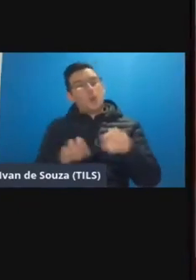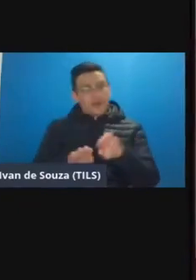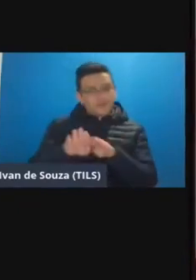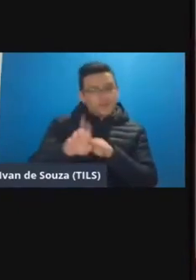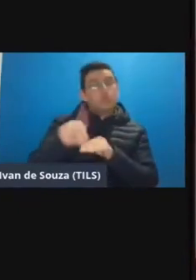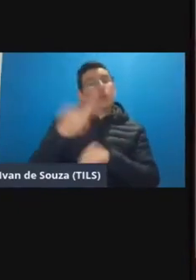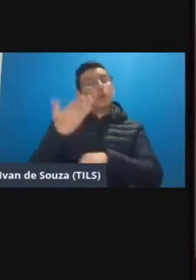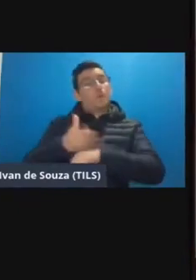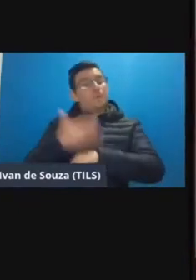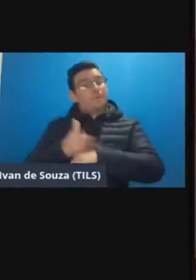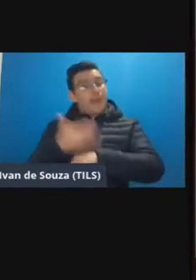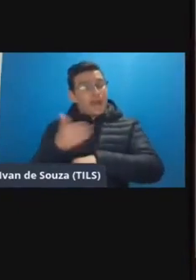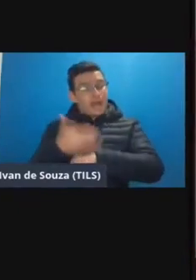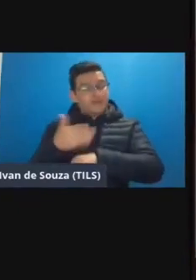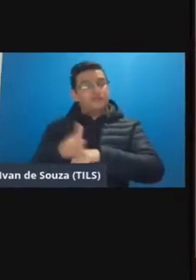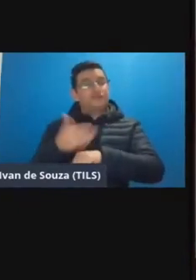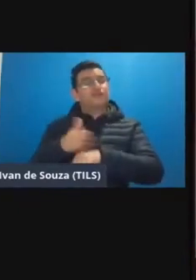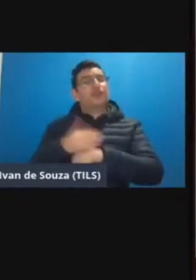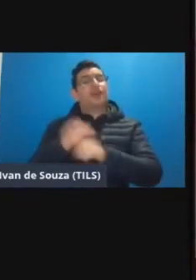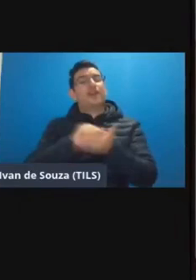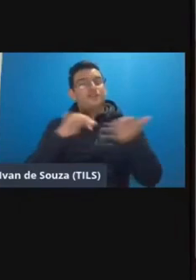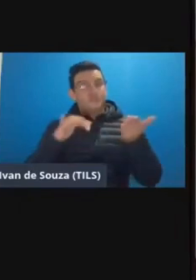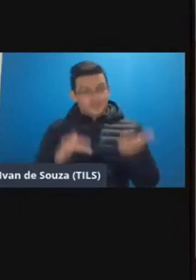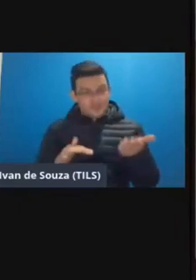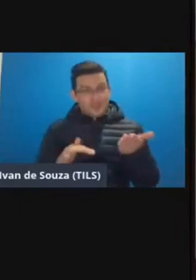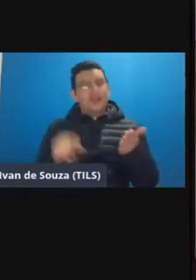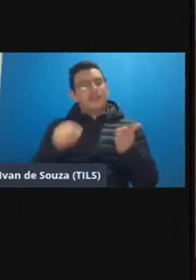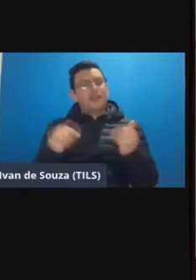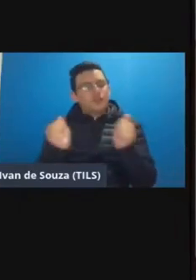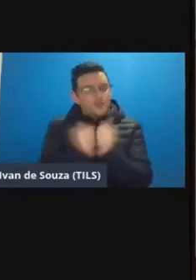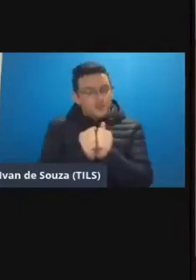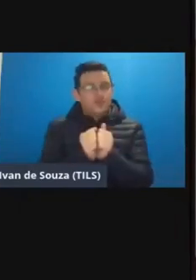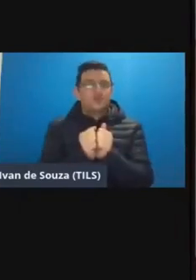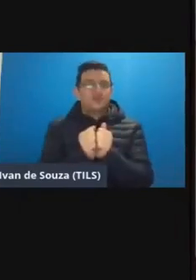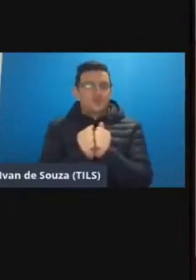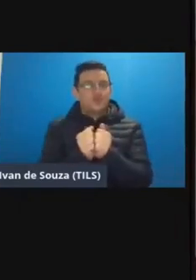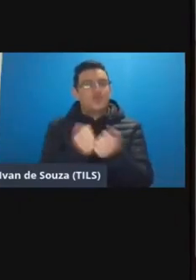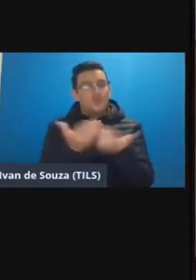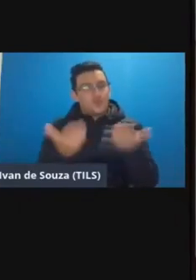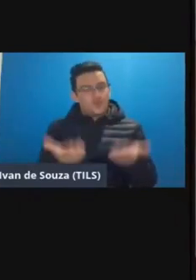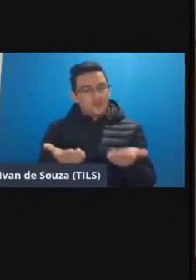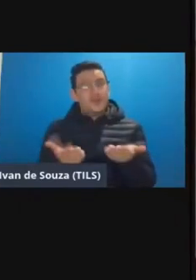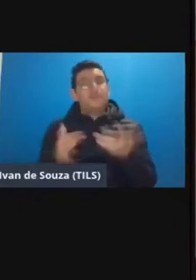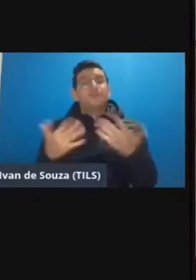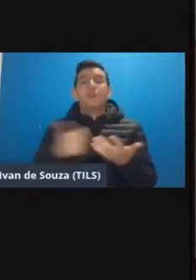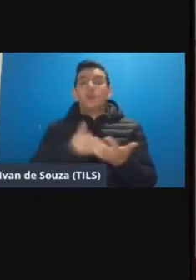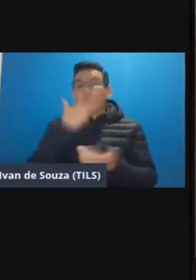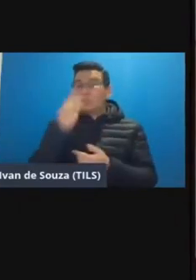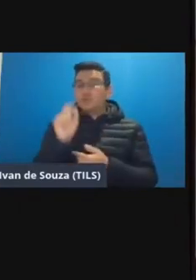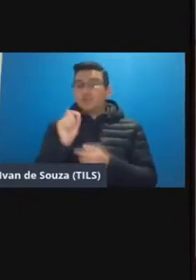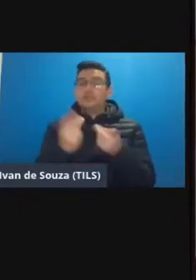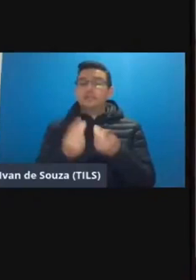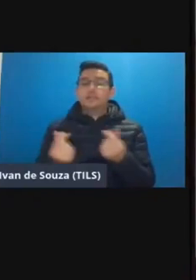ou para a prática né da atividade é ali junto né com com você então eu acho que a